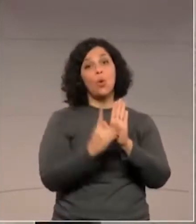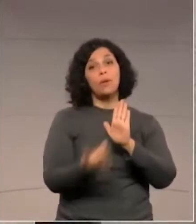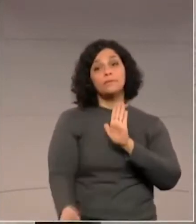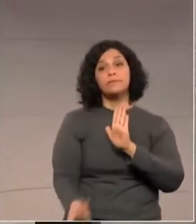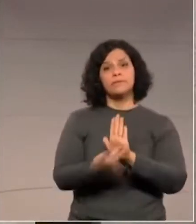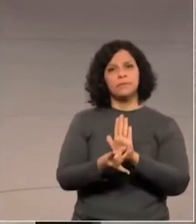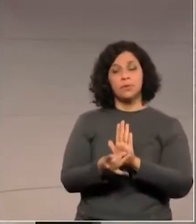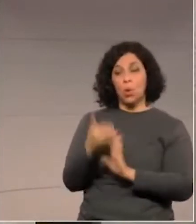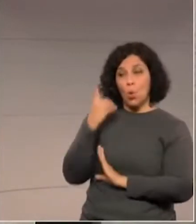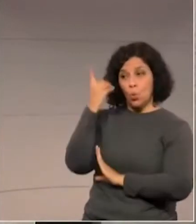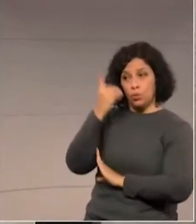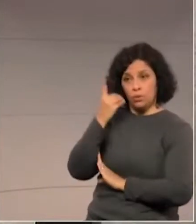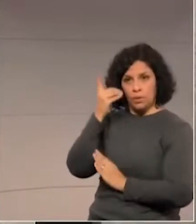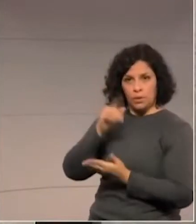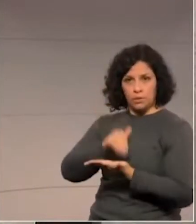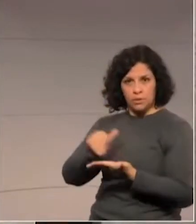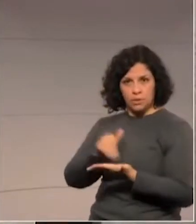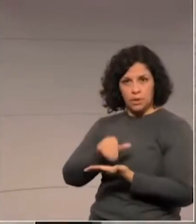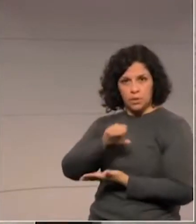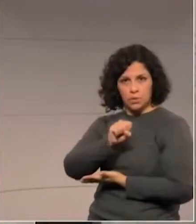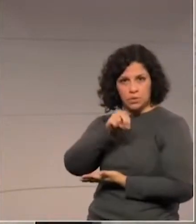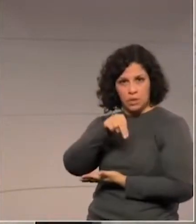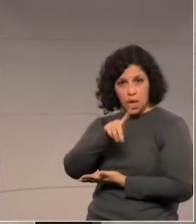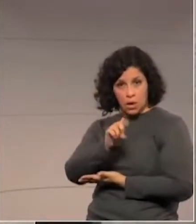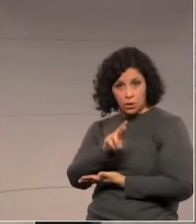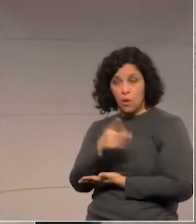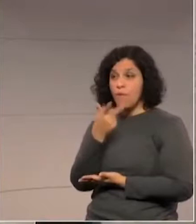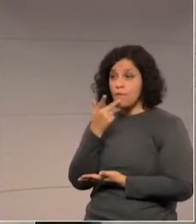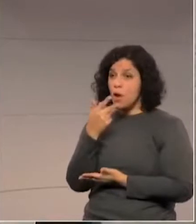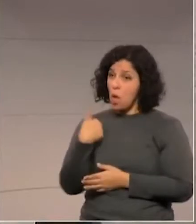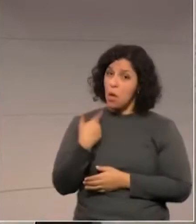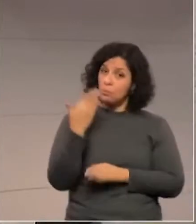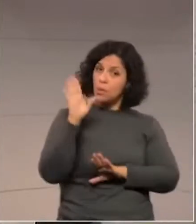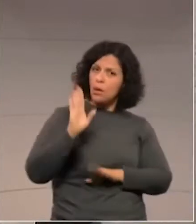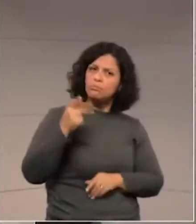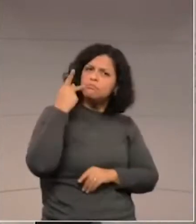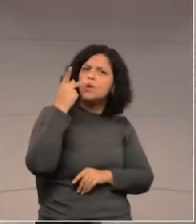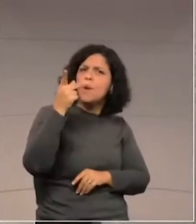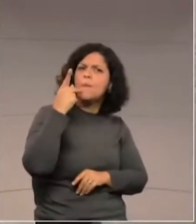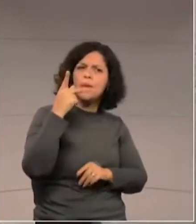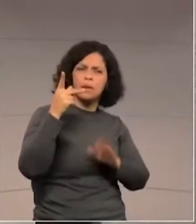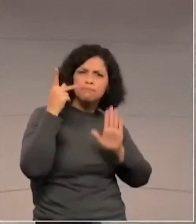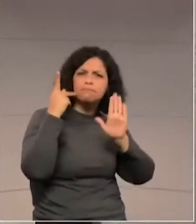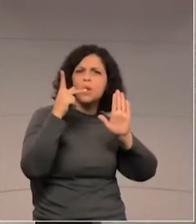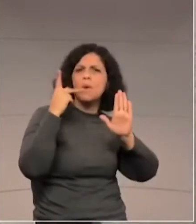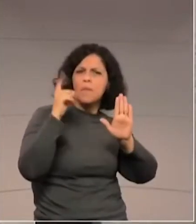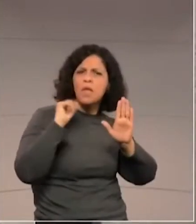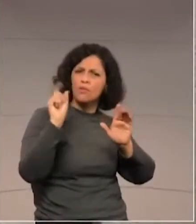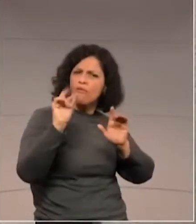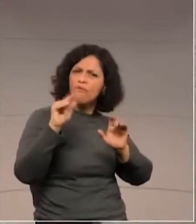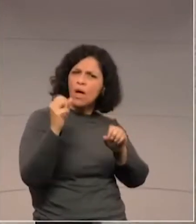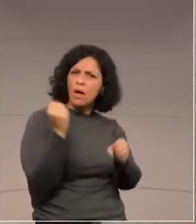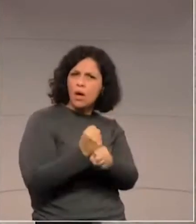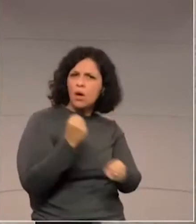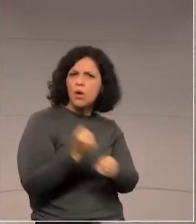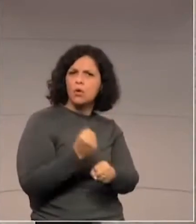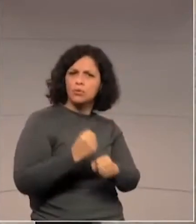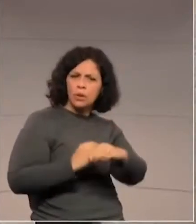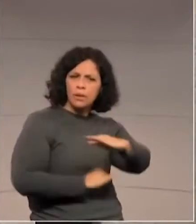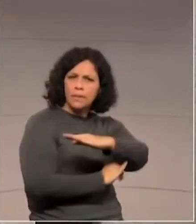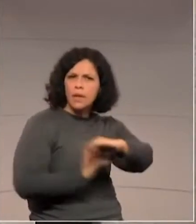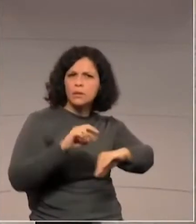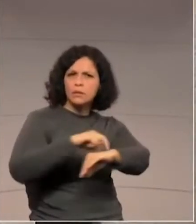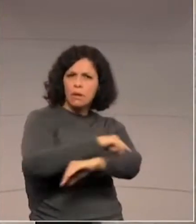deputado, secretário, Sandro Alex, deu sua palavra, mas o documento oficial do DR